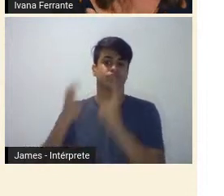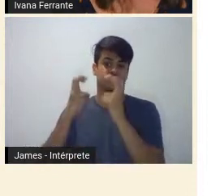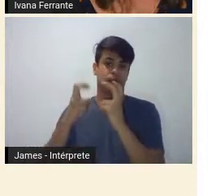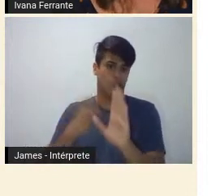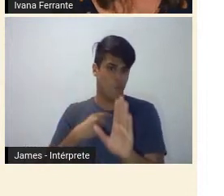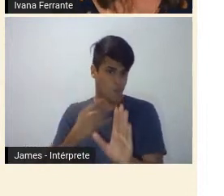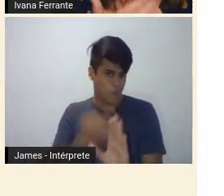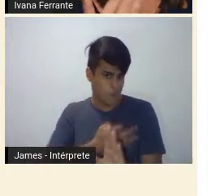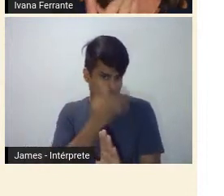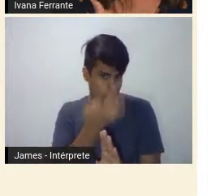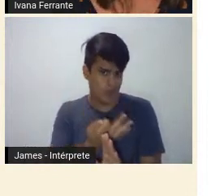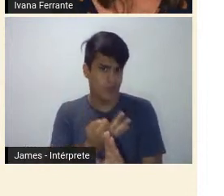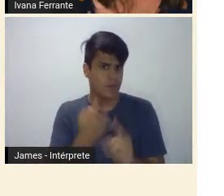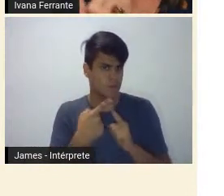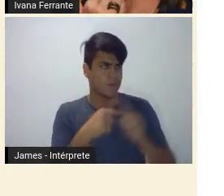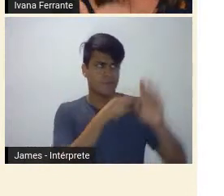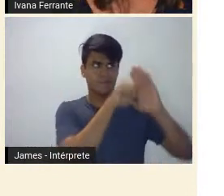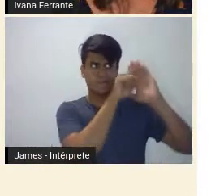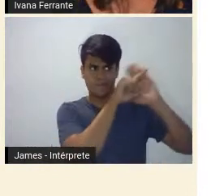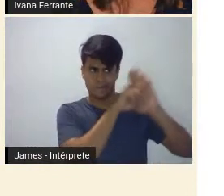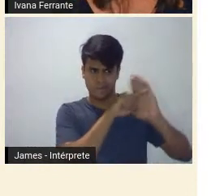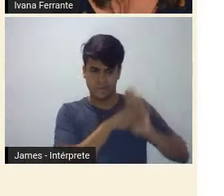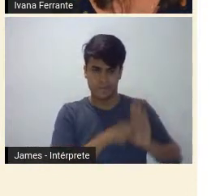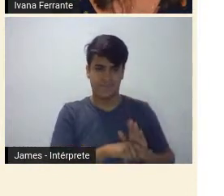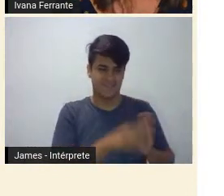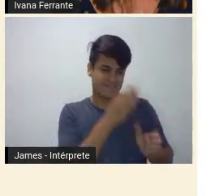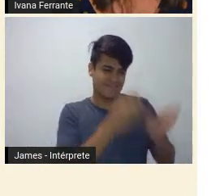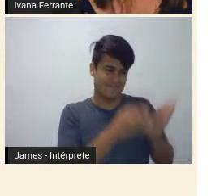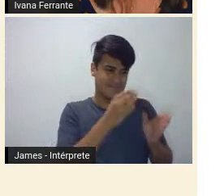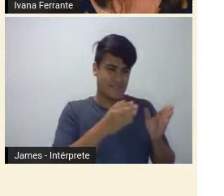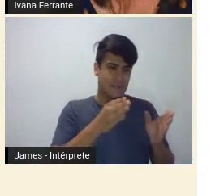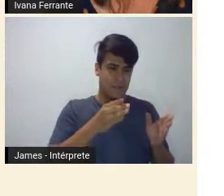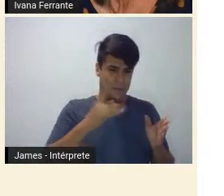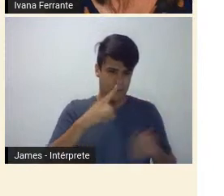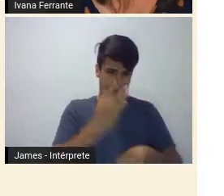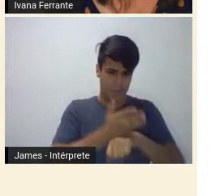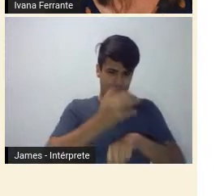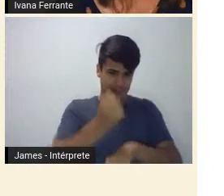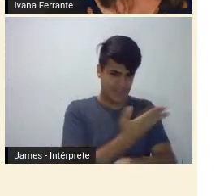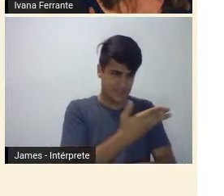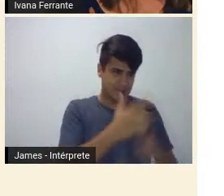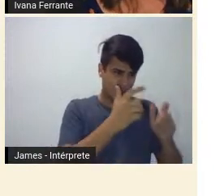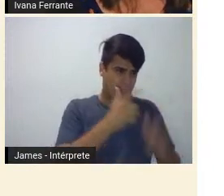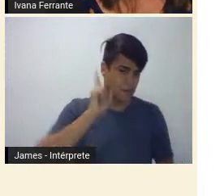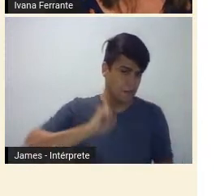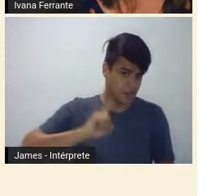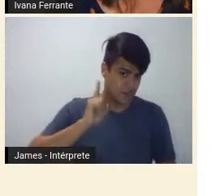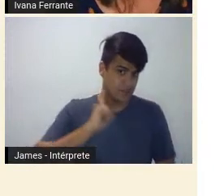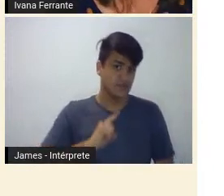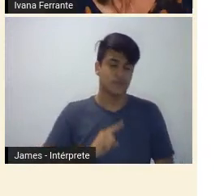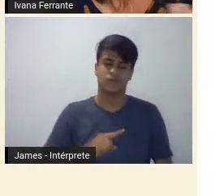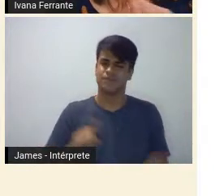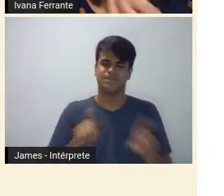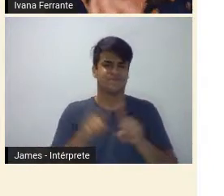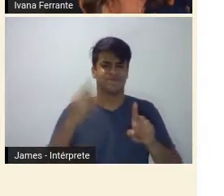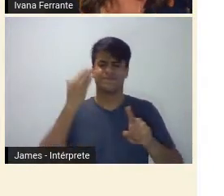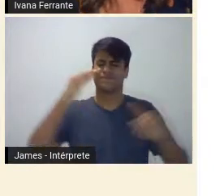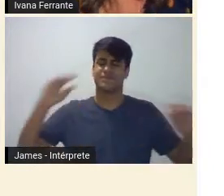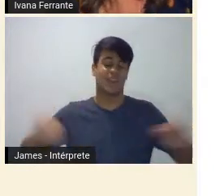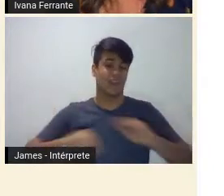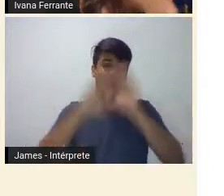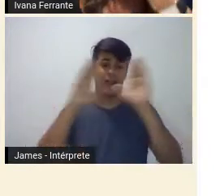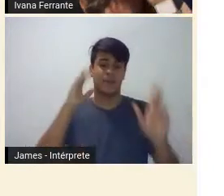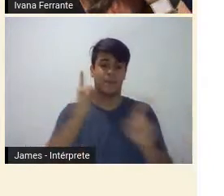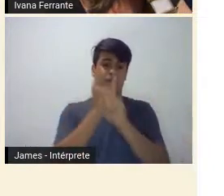vista, que pesquiso a literatura modernista de Minas Gerais, e é muito perceptível isso em A Revista de Belo Horizonte e na